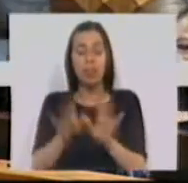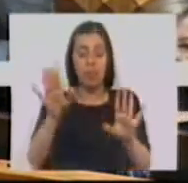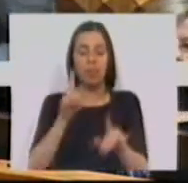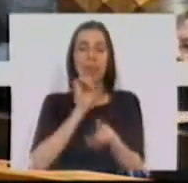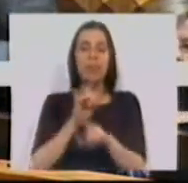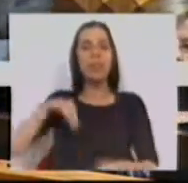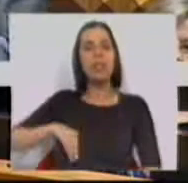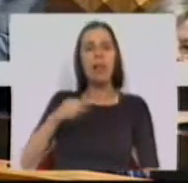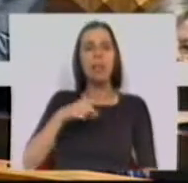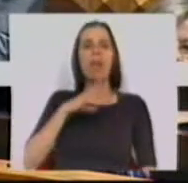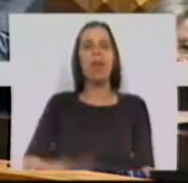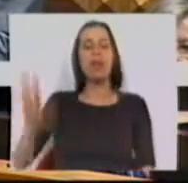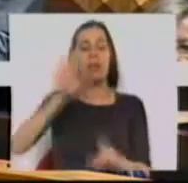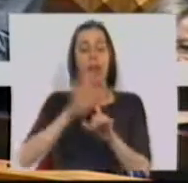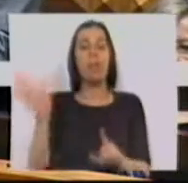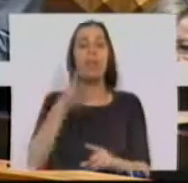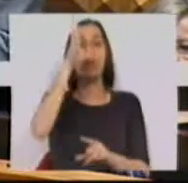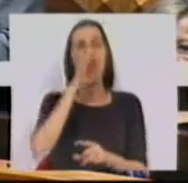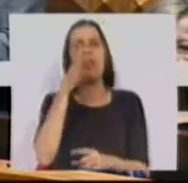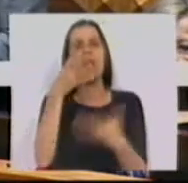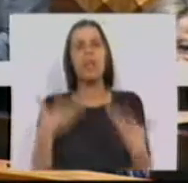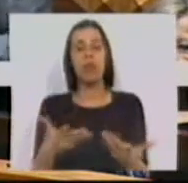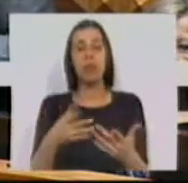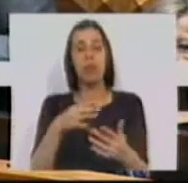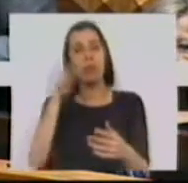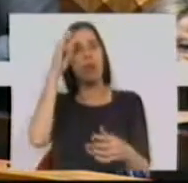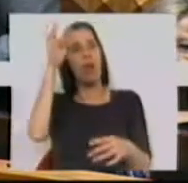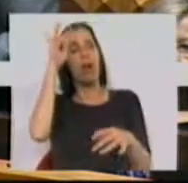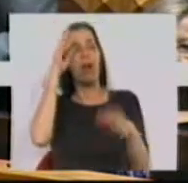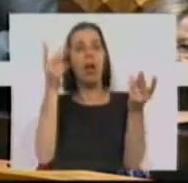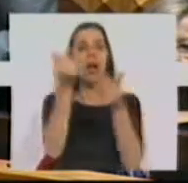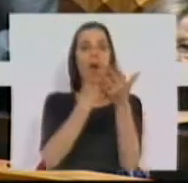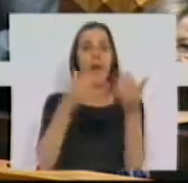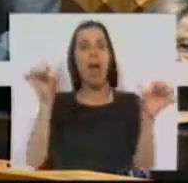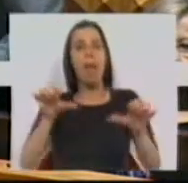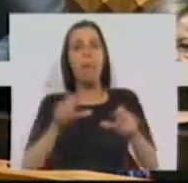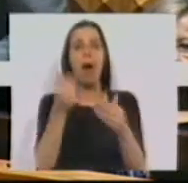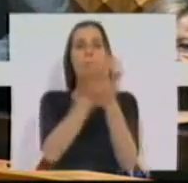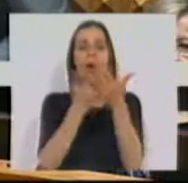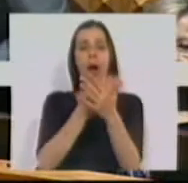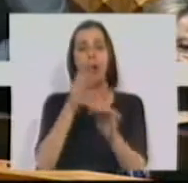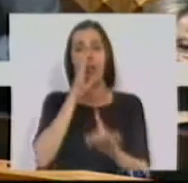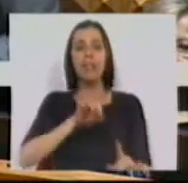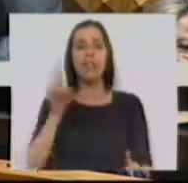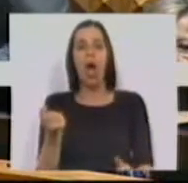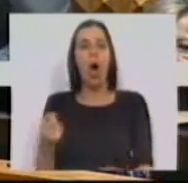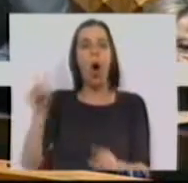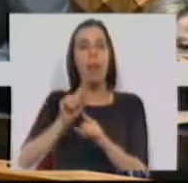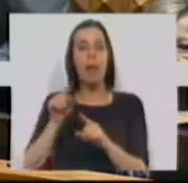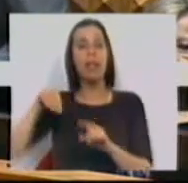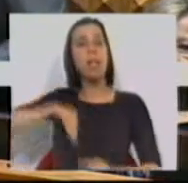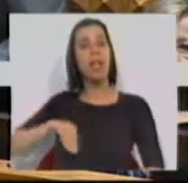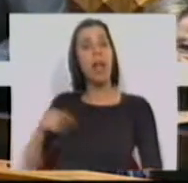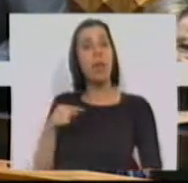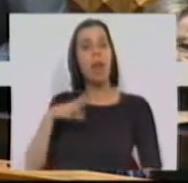à questão do salário mínimo nacional. O Primeiro-Ministro referiu aqui a sua tese económica, que é mau para a economia aumentar o salário mínimo